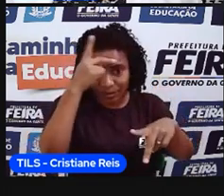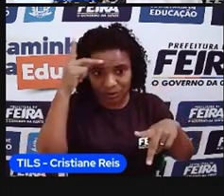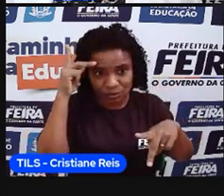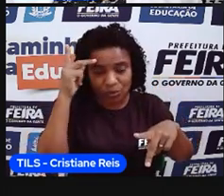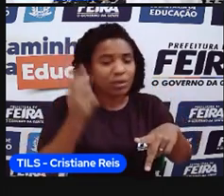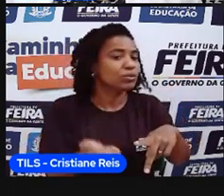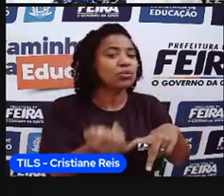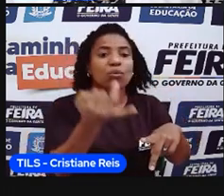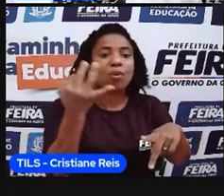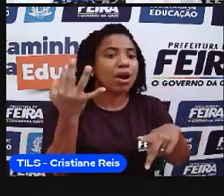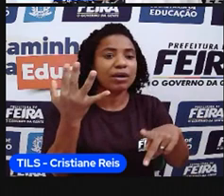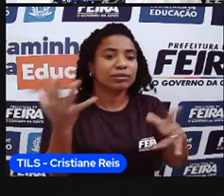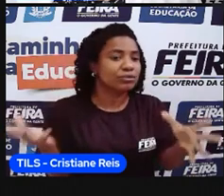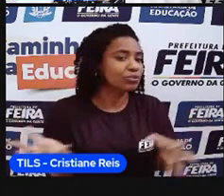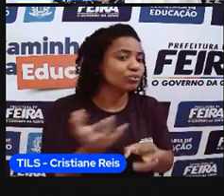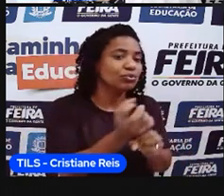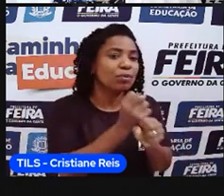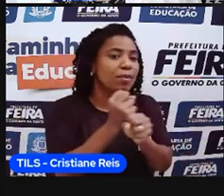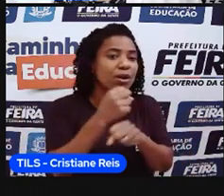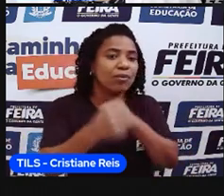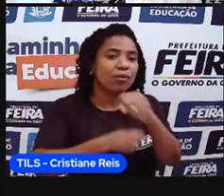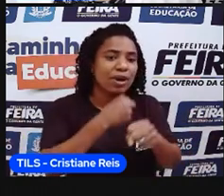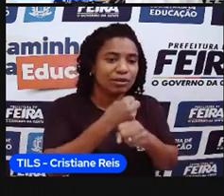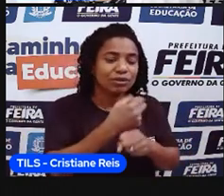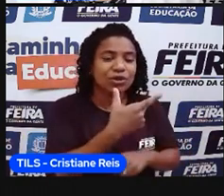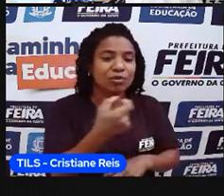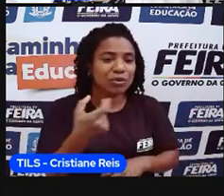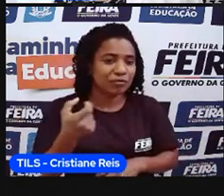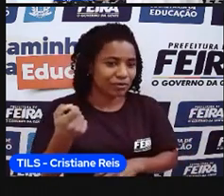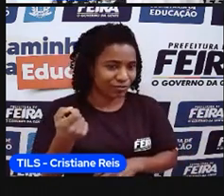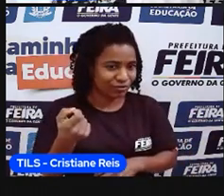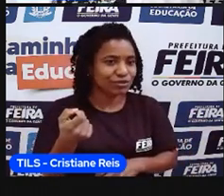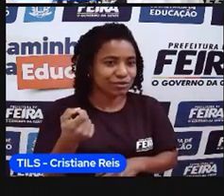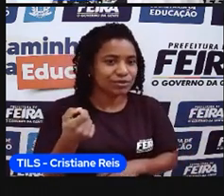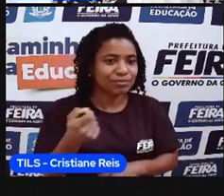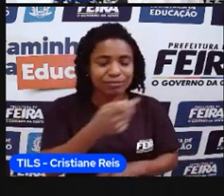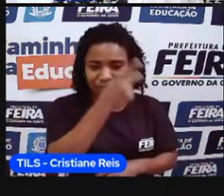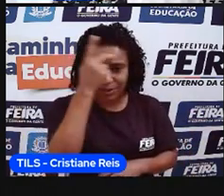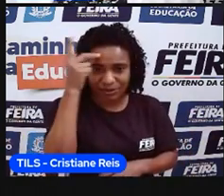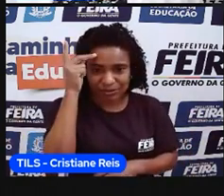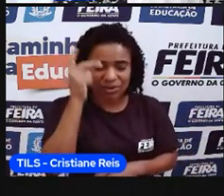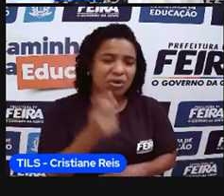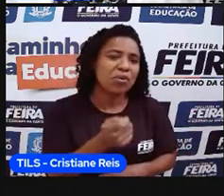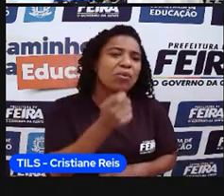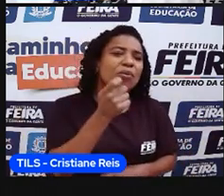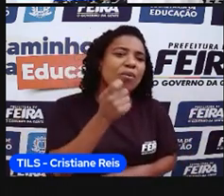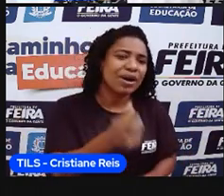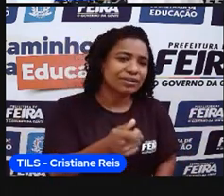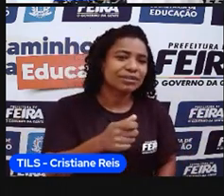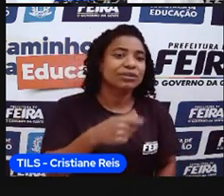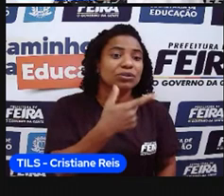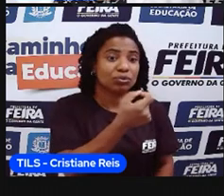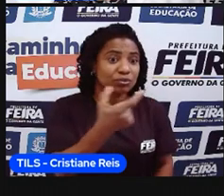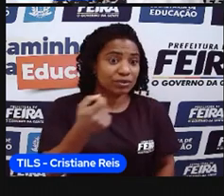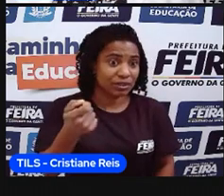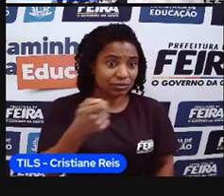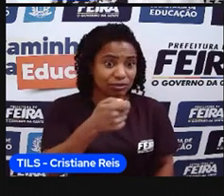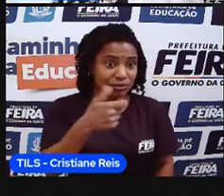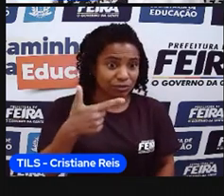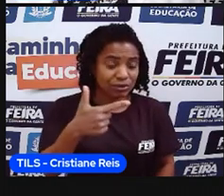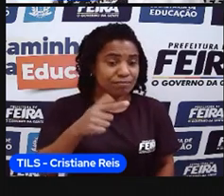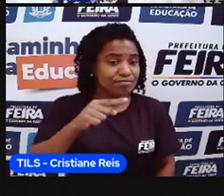Da população do território brasileiro em 2020, que é 201, pouco mais, né? Quase 212 milhões de habitantes